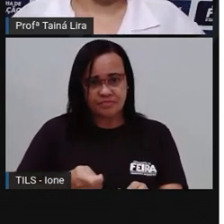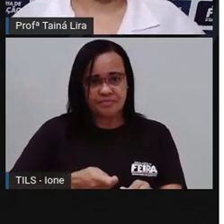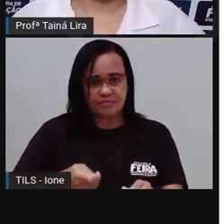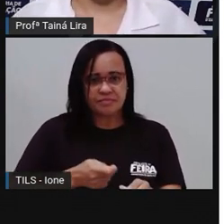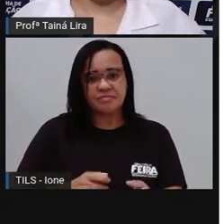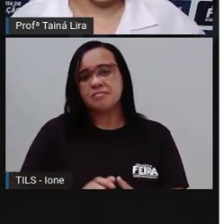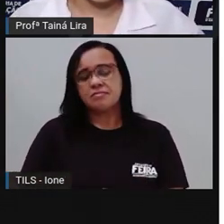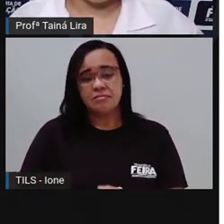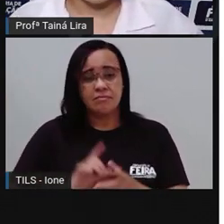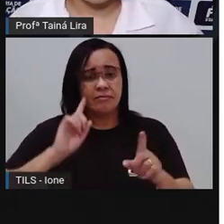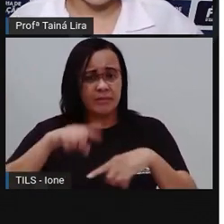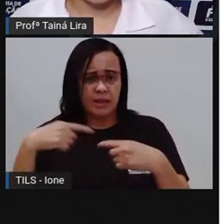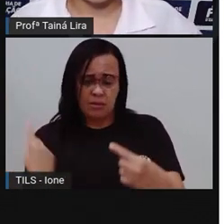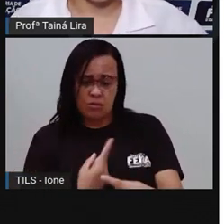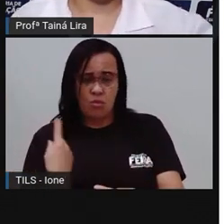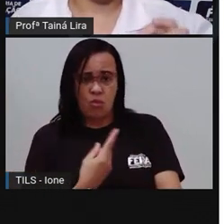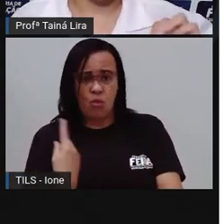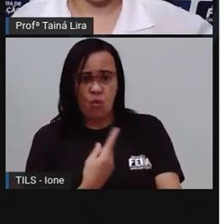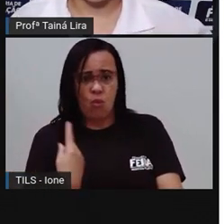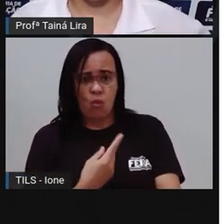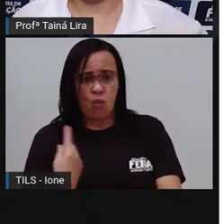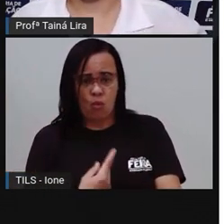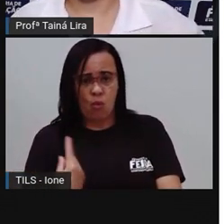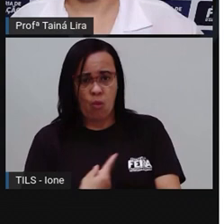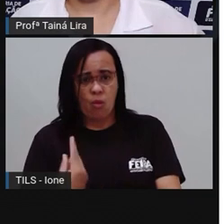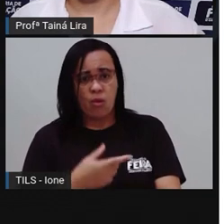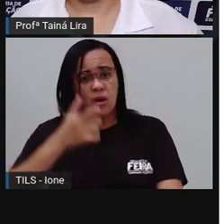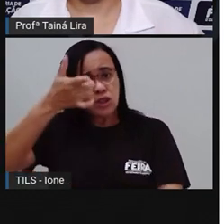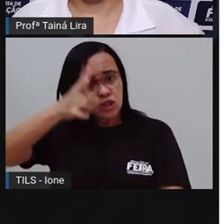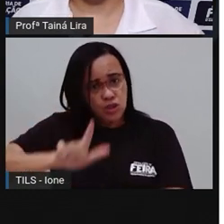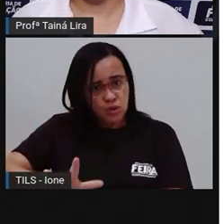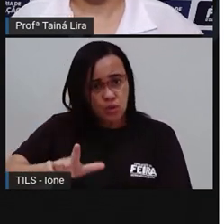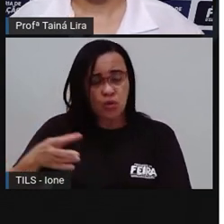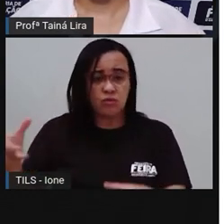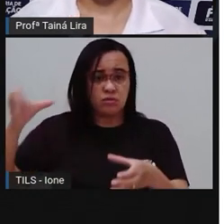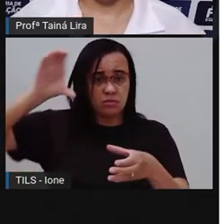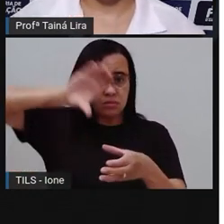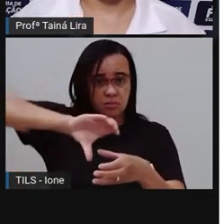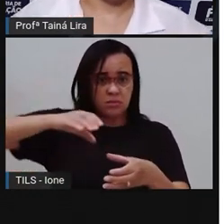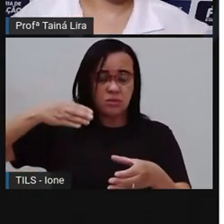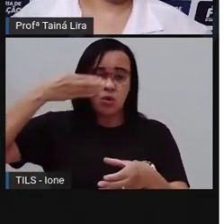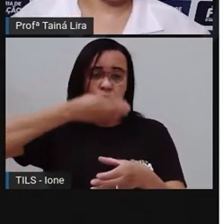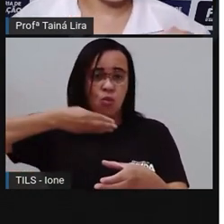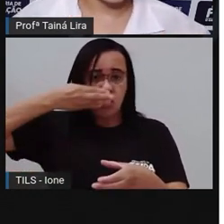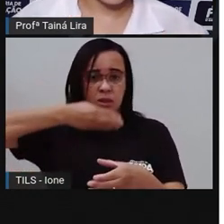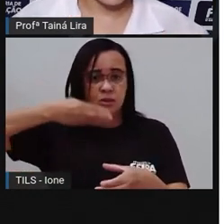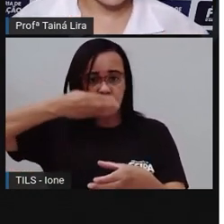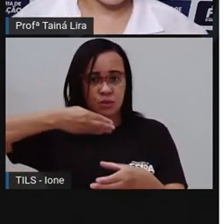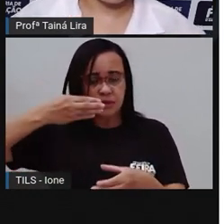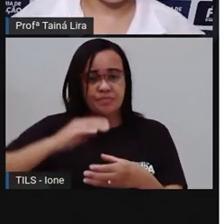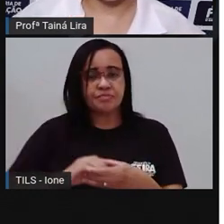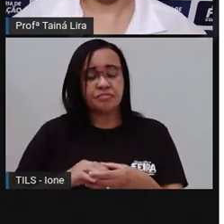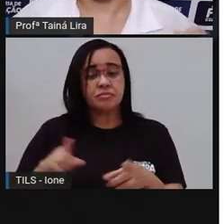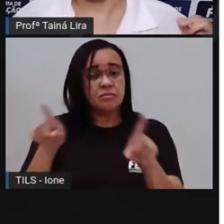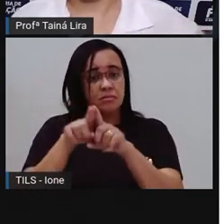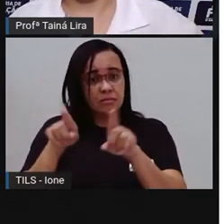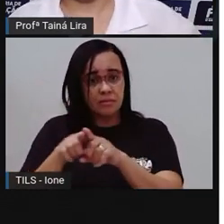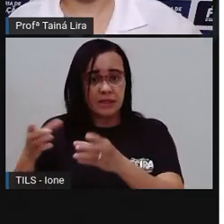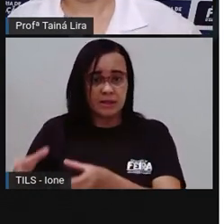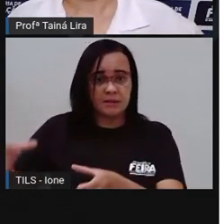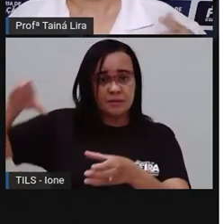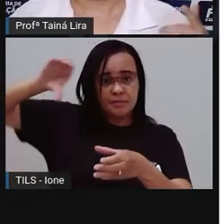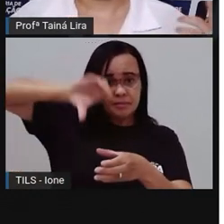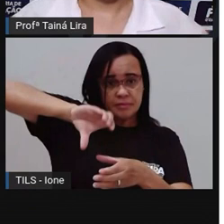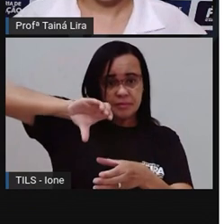Depois, bata novamente esse suco, juntando o açúcar, o restante da água, né? O